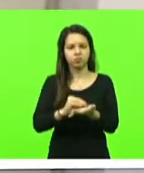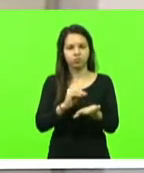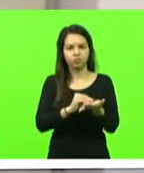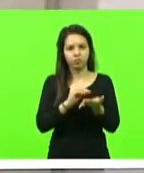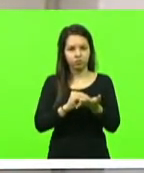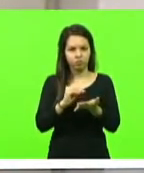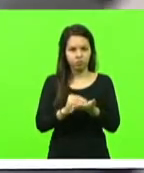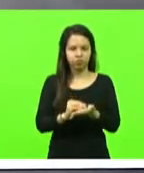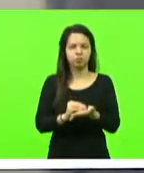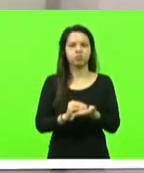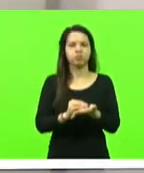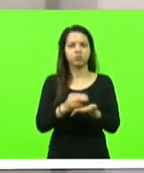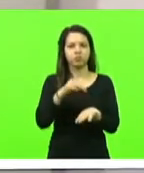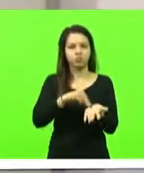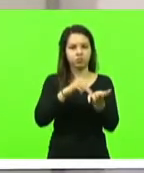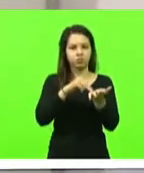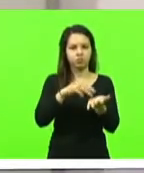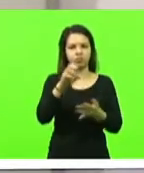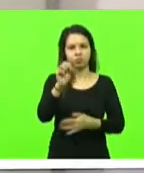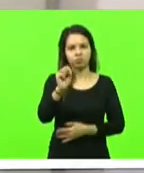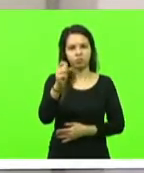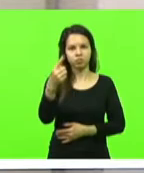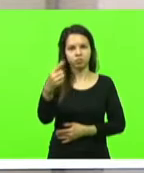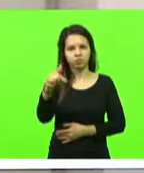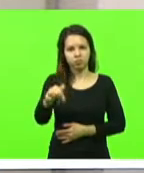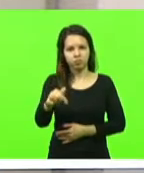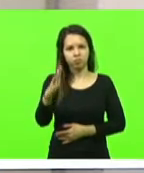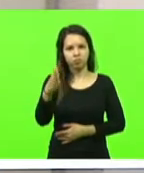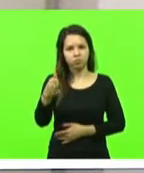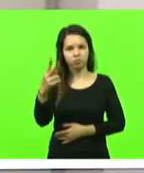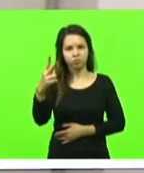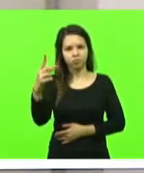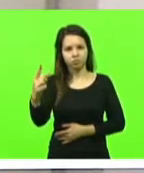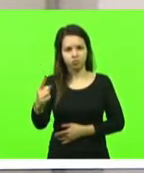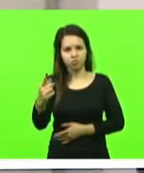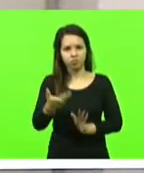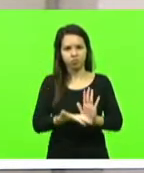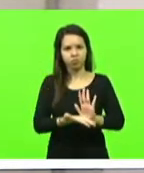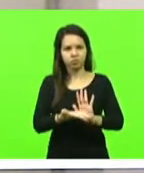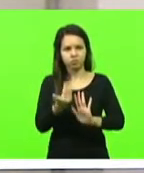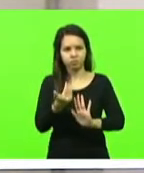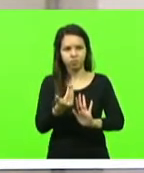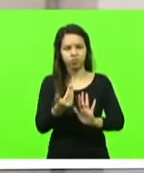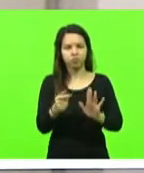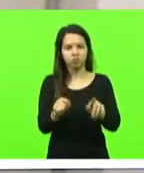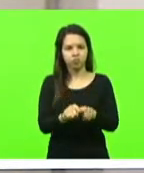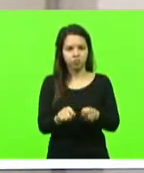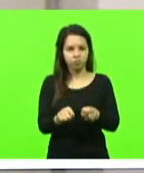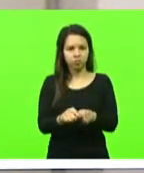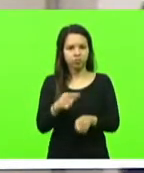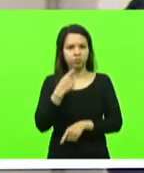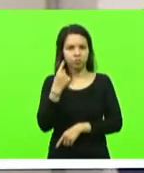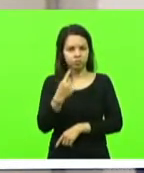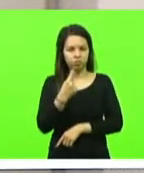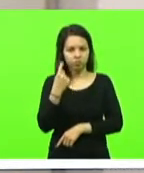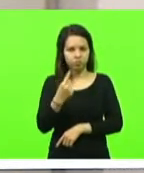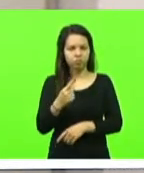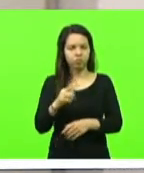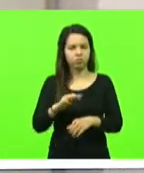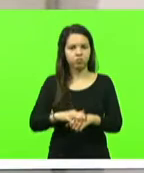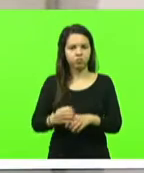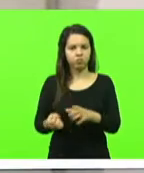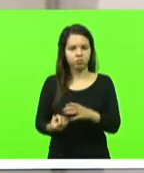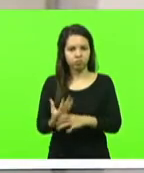número 817 barra 2021 foi retirada de pauta pelo autor. Dando